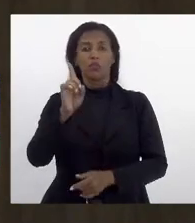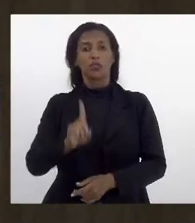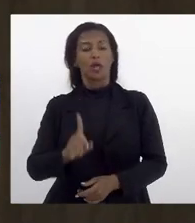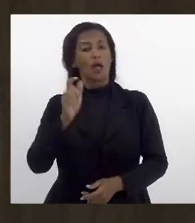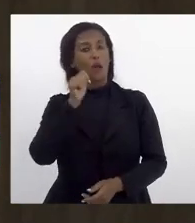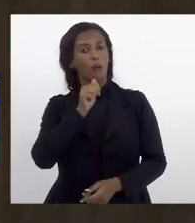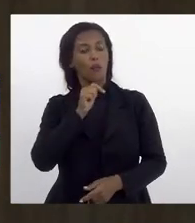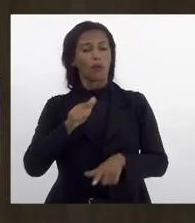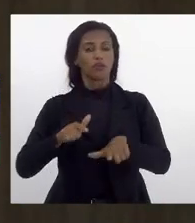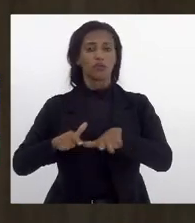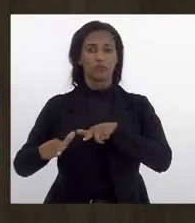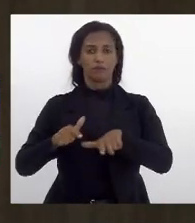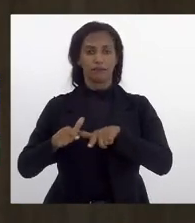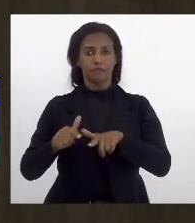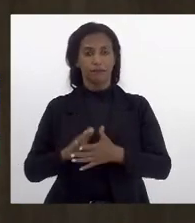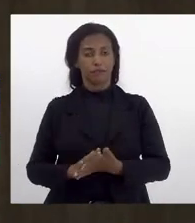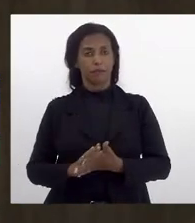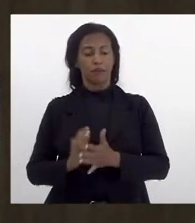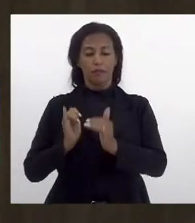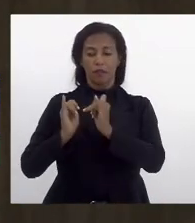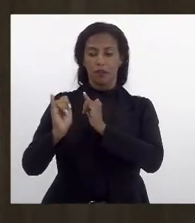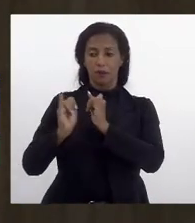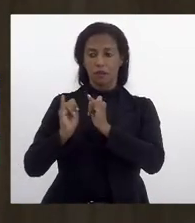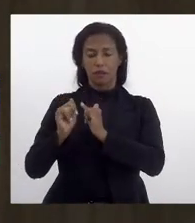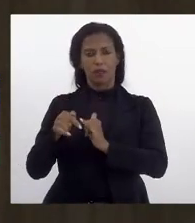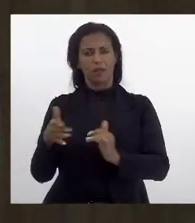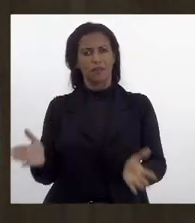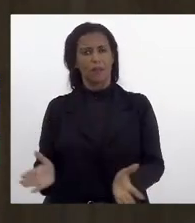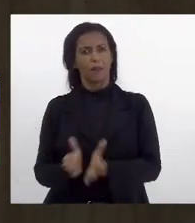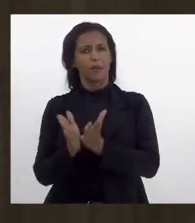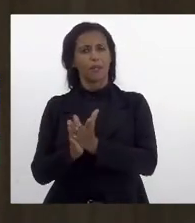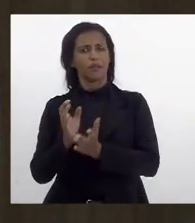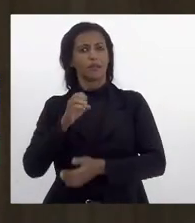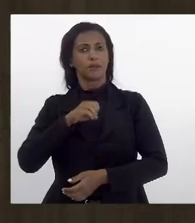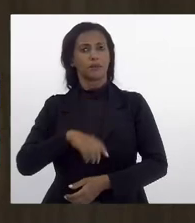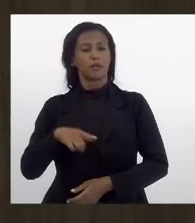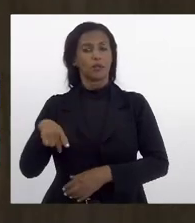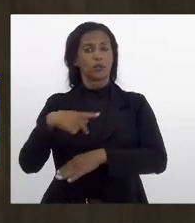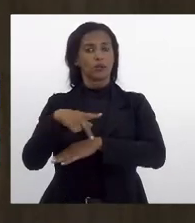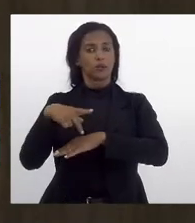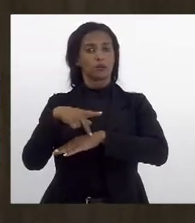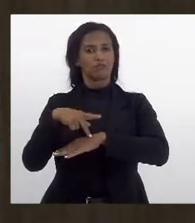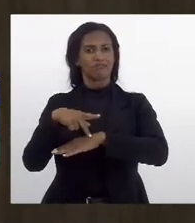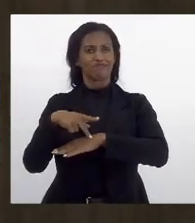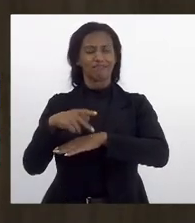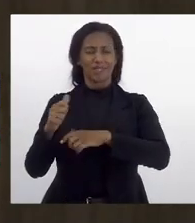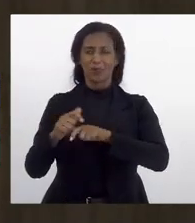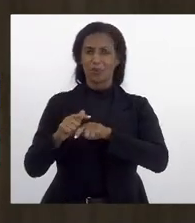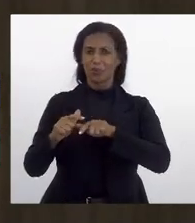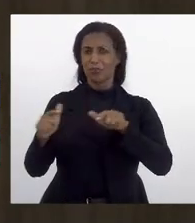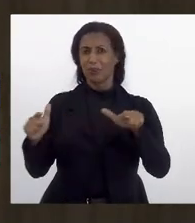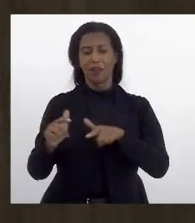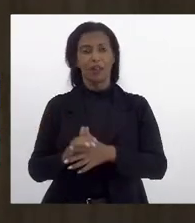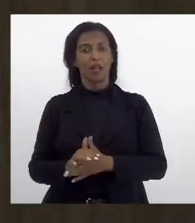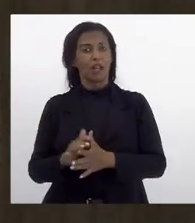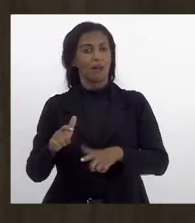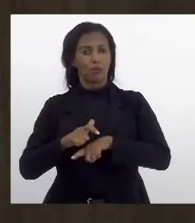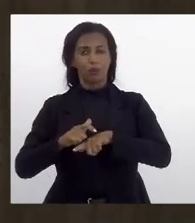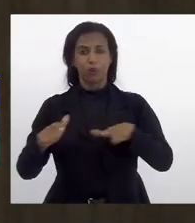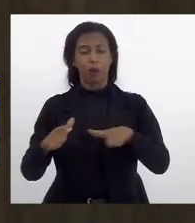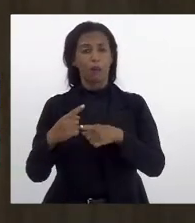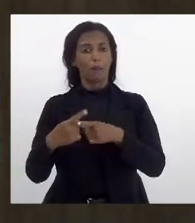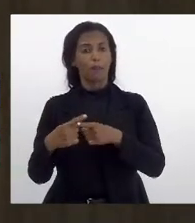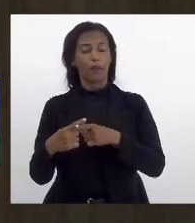mulheres de trabalhar os dados aqui sobre a pobreza menstrual no nosso país eles são alarmantes alarmantes